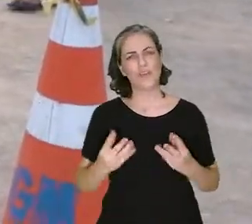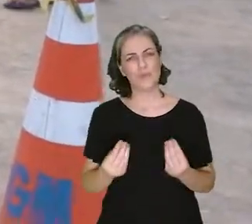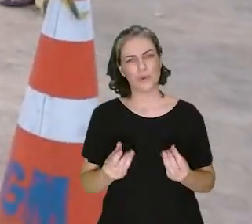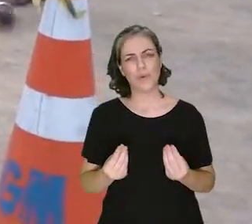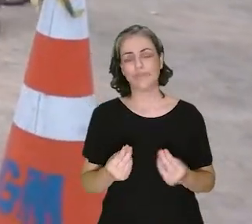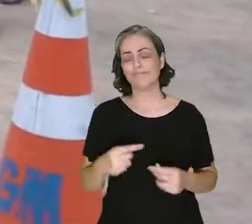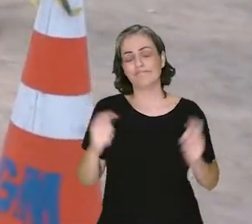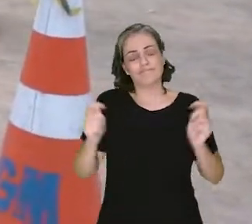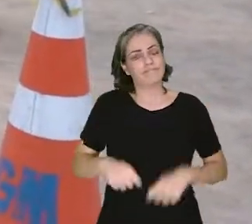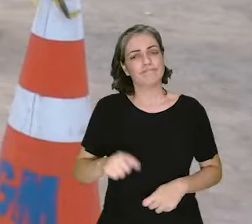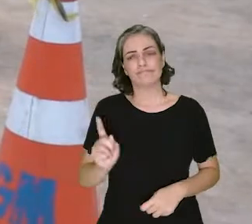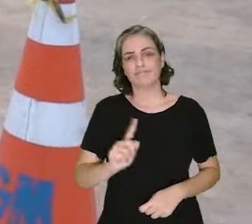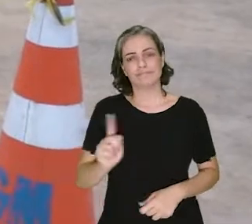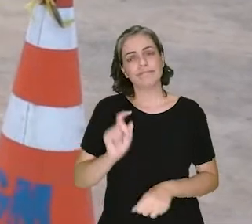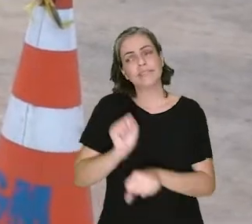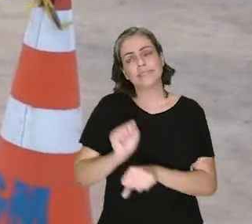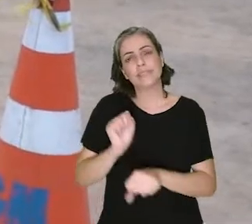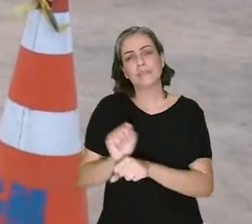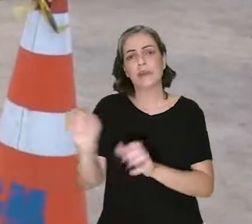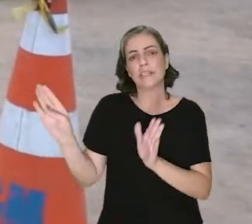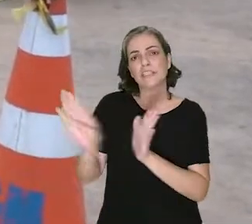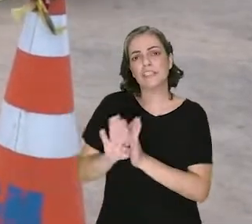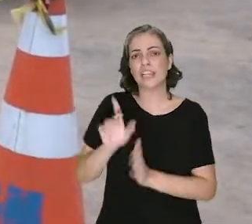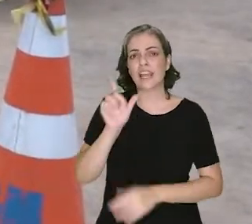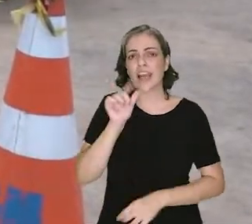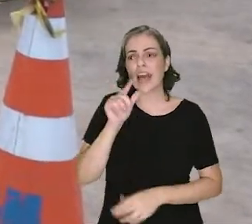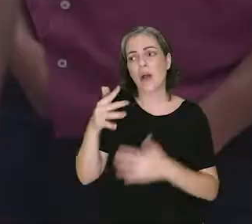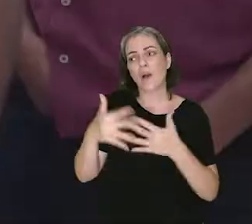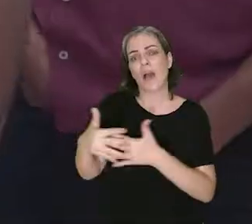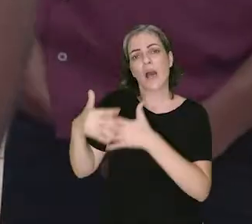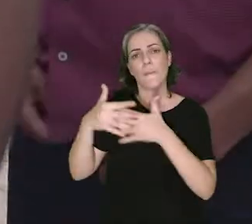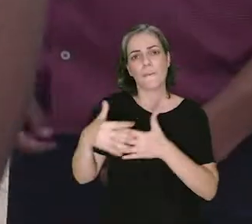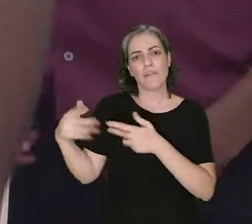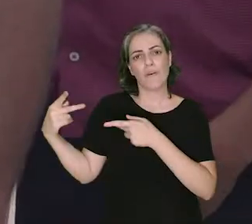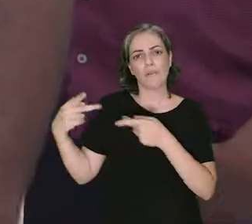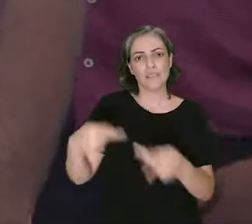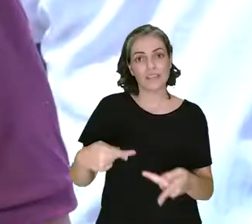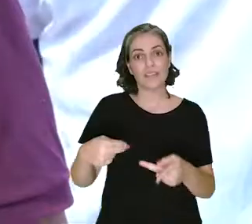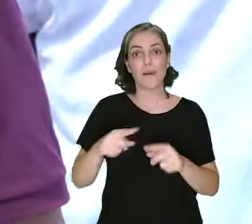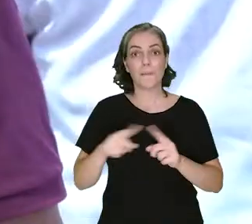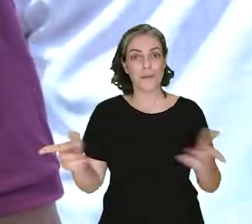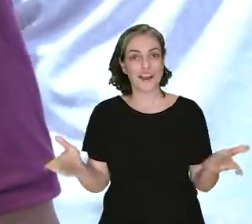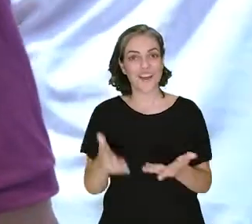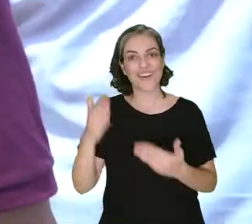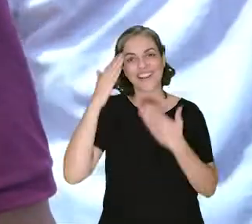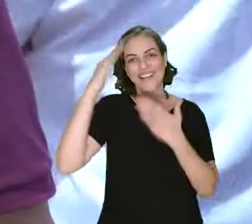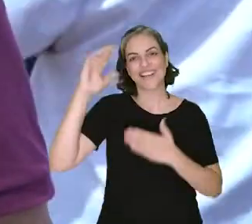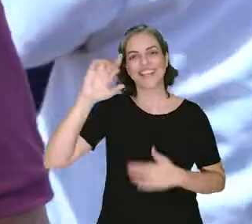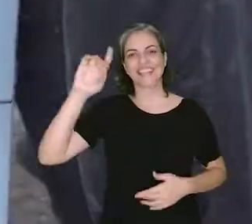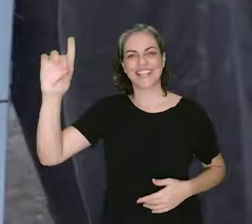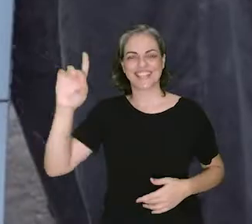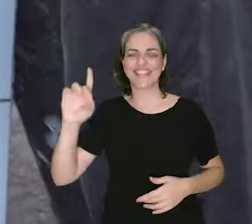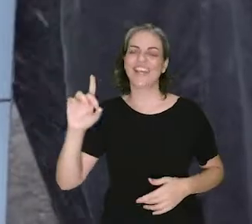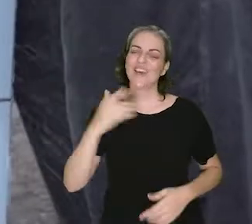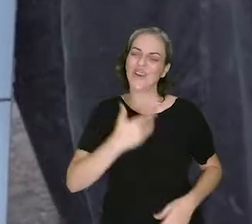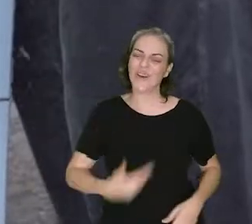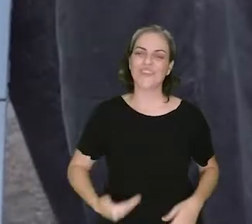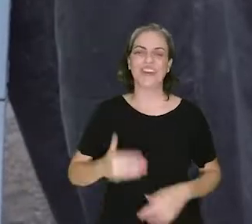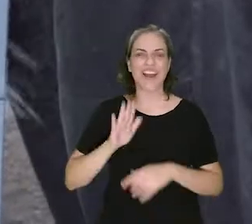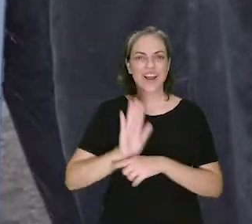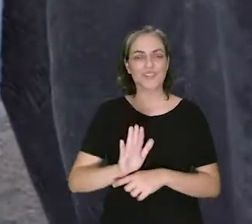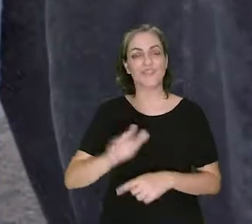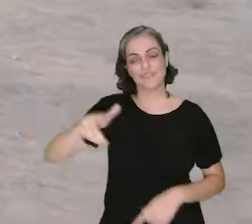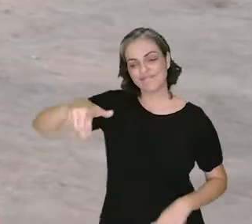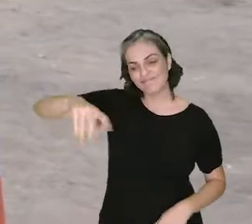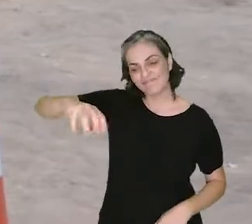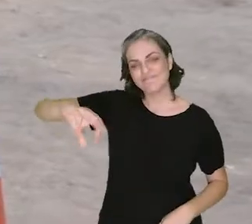não tinha capacidade, a gente esperava água por as regressões dos carros-pipa. E hoje, graças a Deus, hoje projeto, com a ajuda do governo, quando abre a